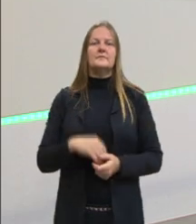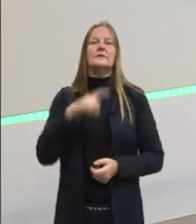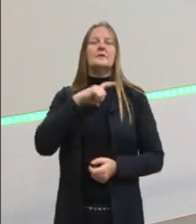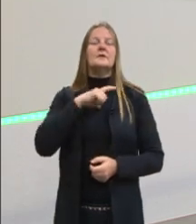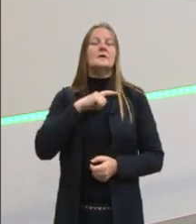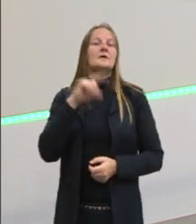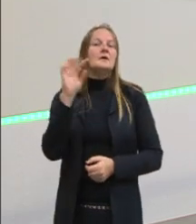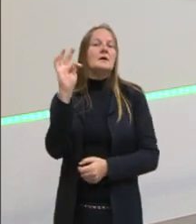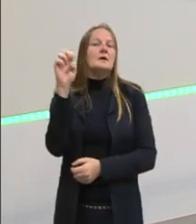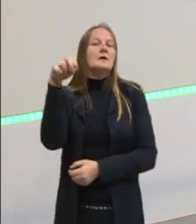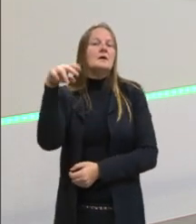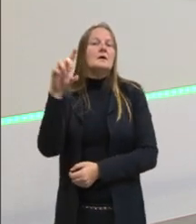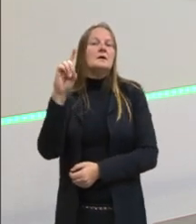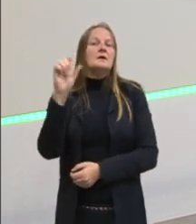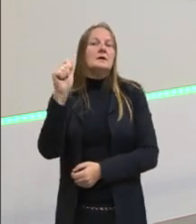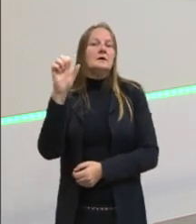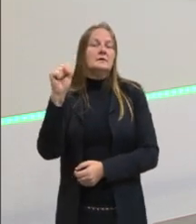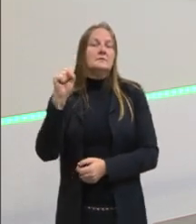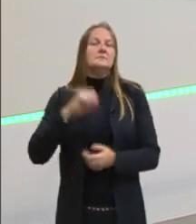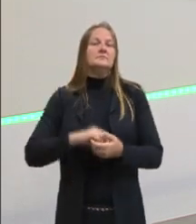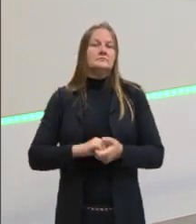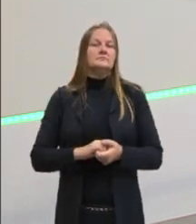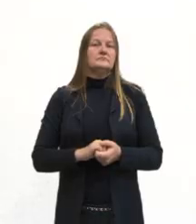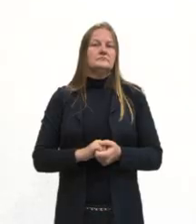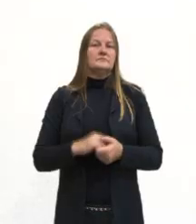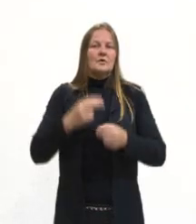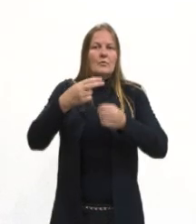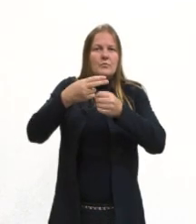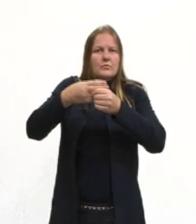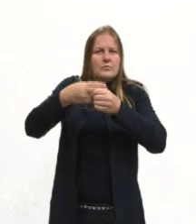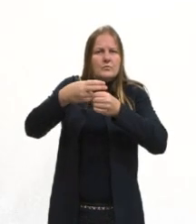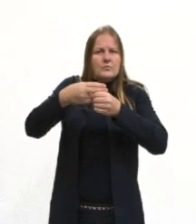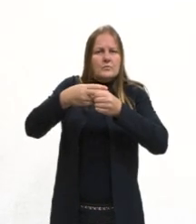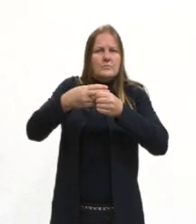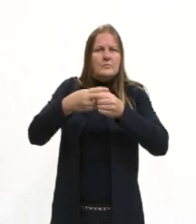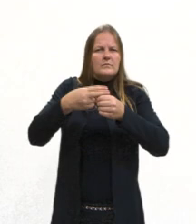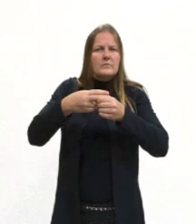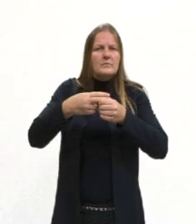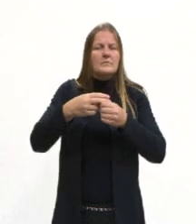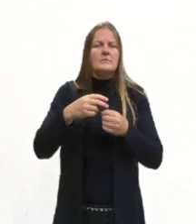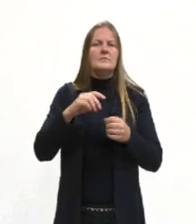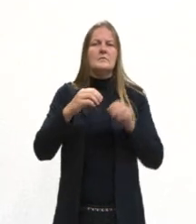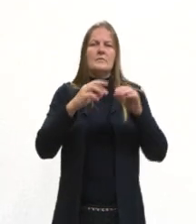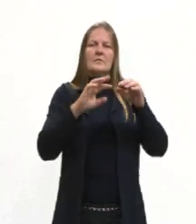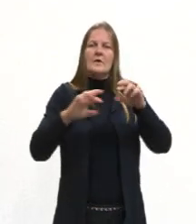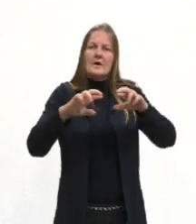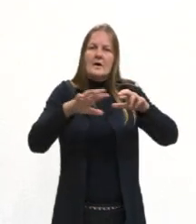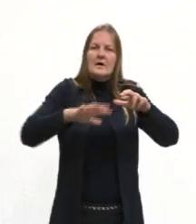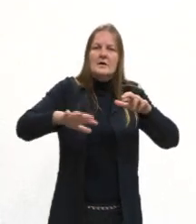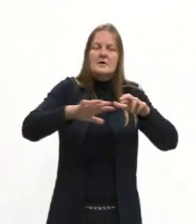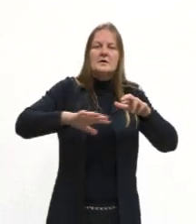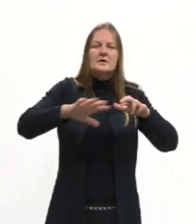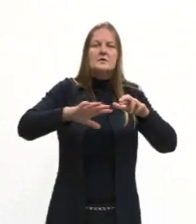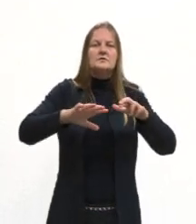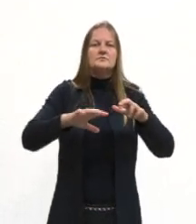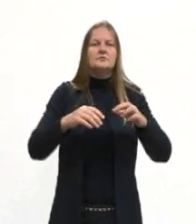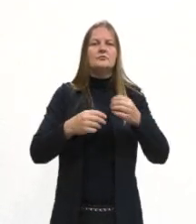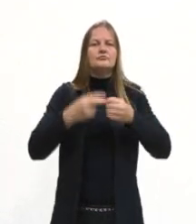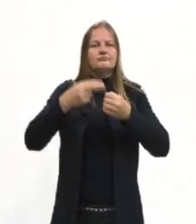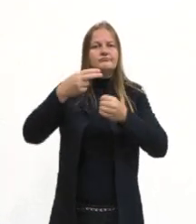Fendas faringianas, localizadas na região lateral da faringe.